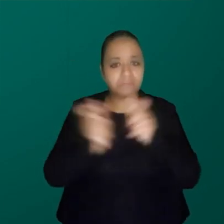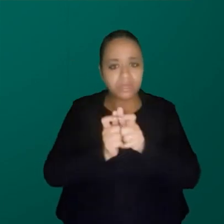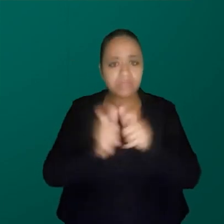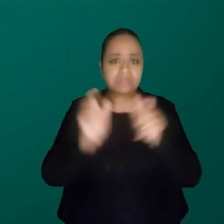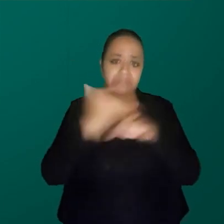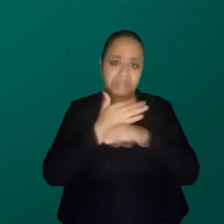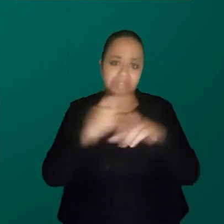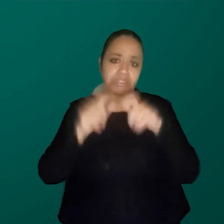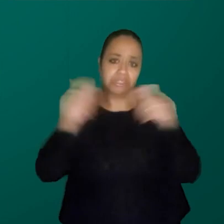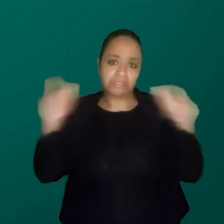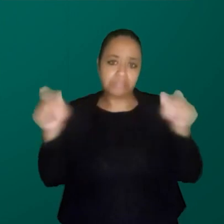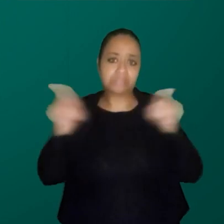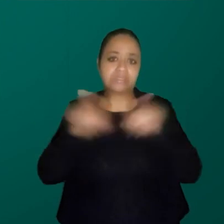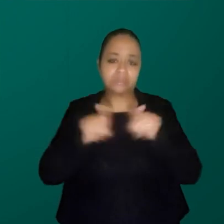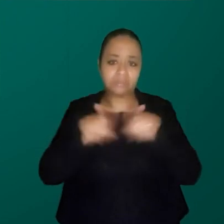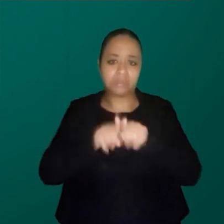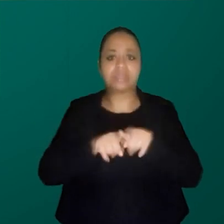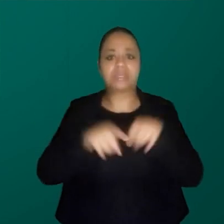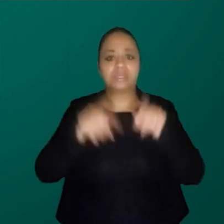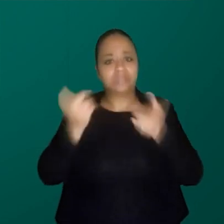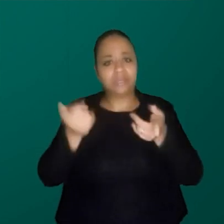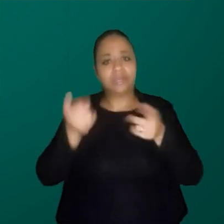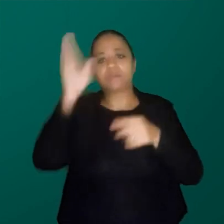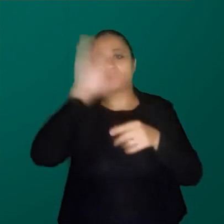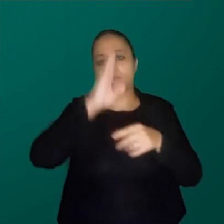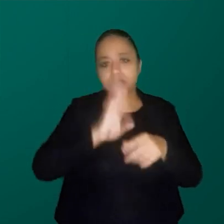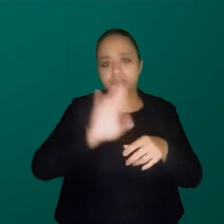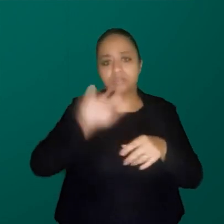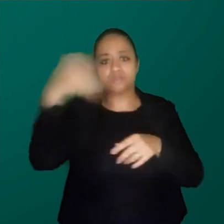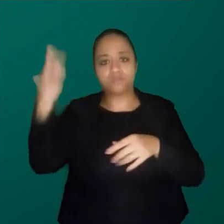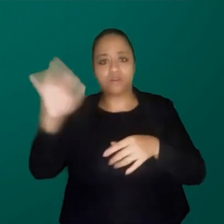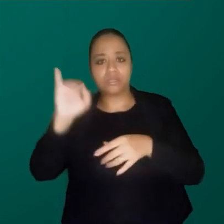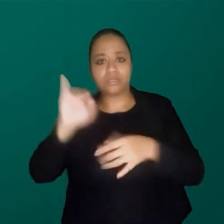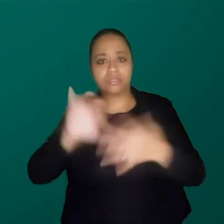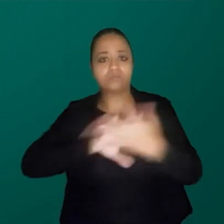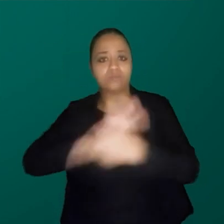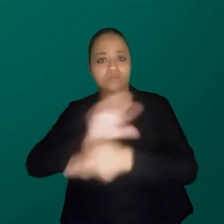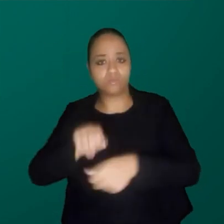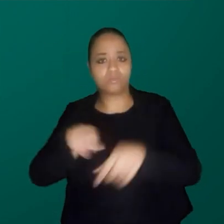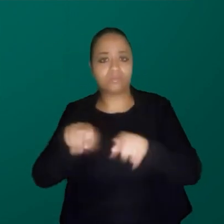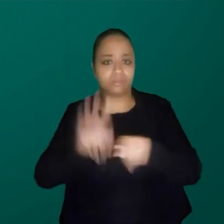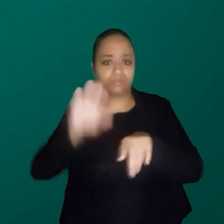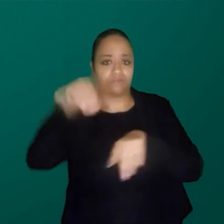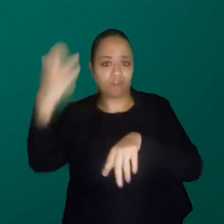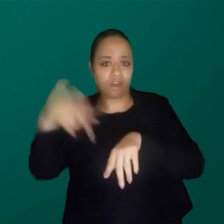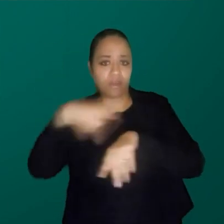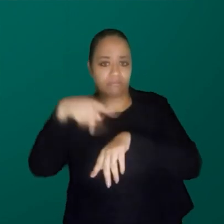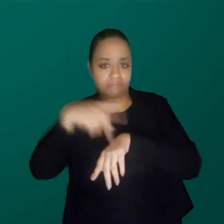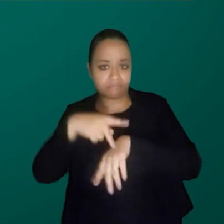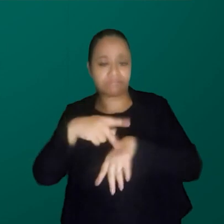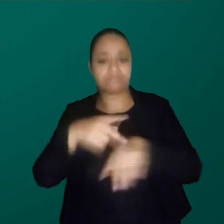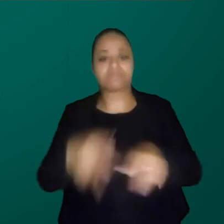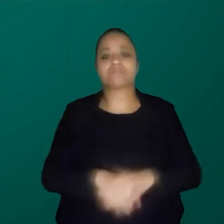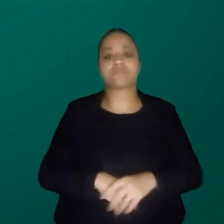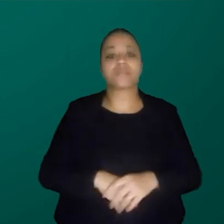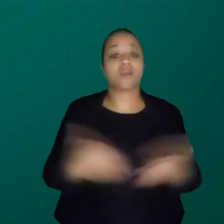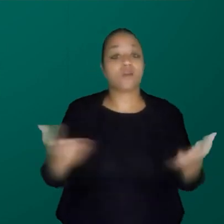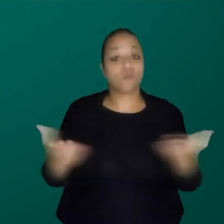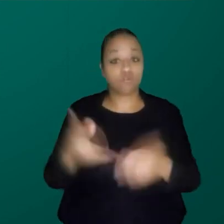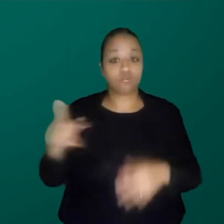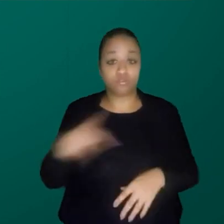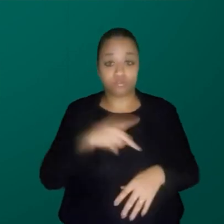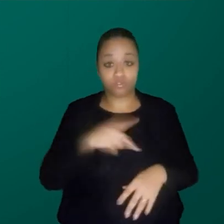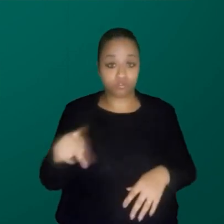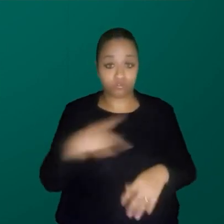grandes, no Brasil, no exterior, passei por um monte de cantos, assim, e hoje eu estou professora no